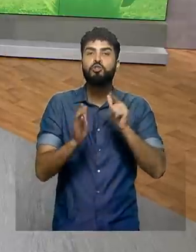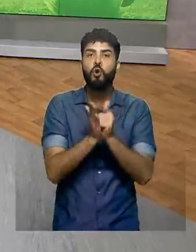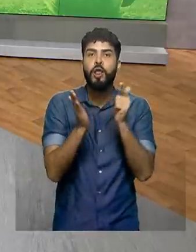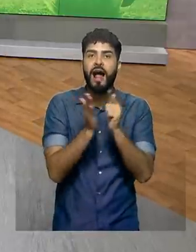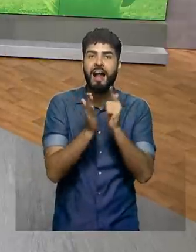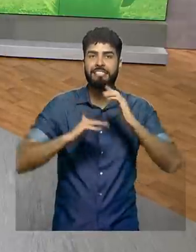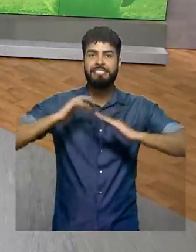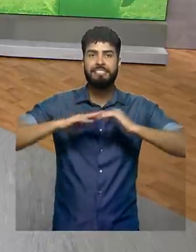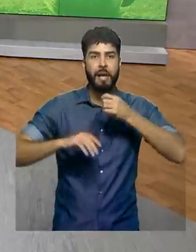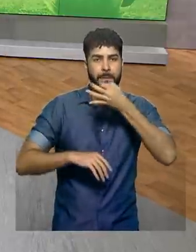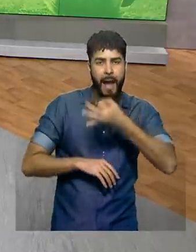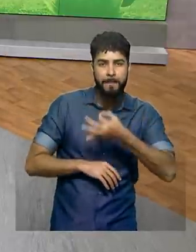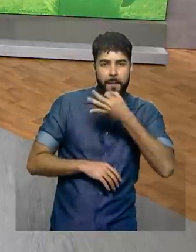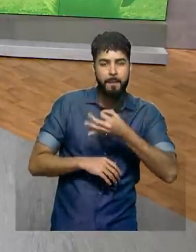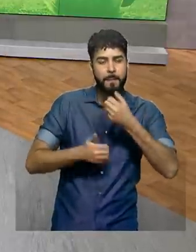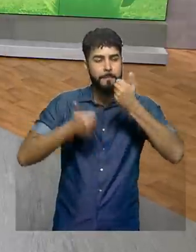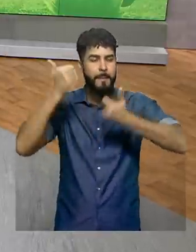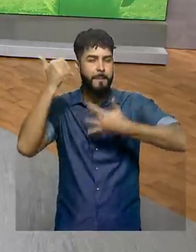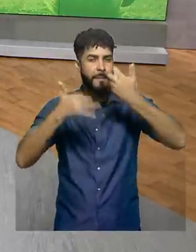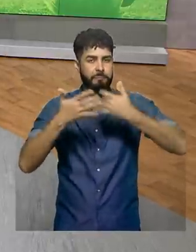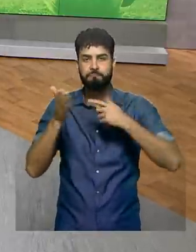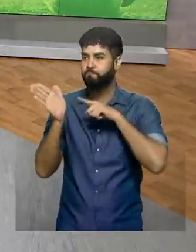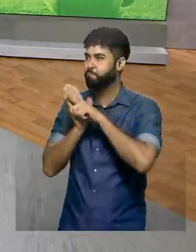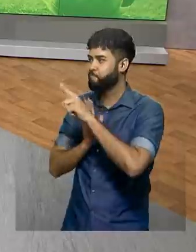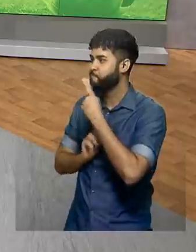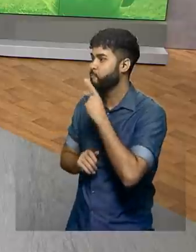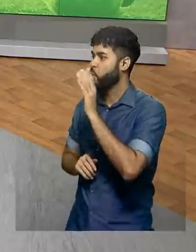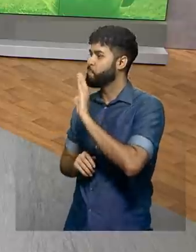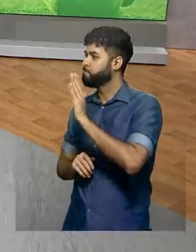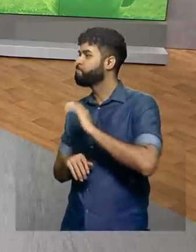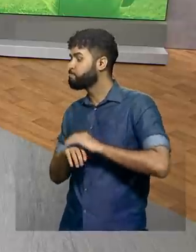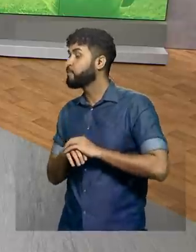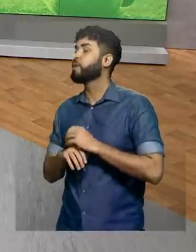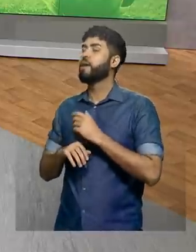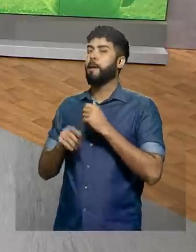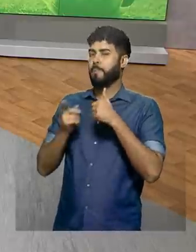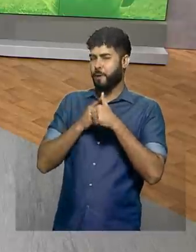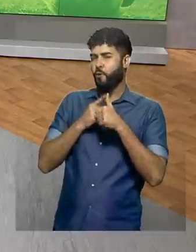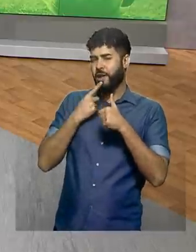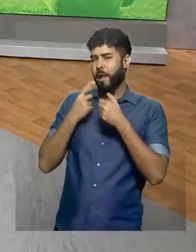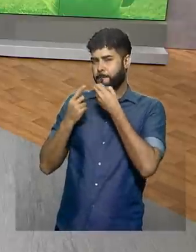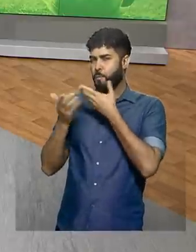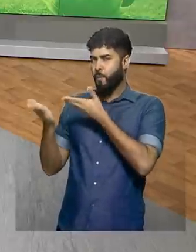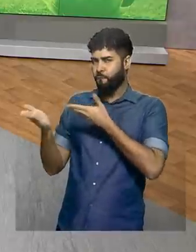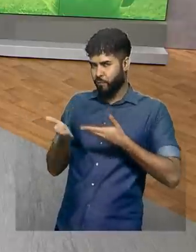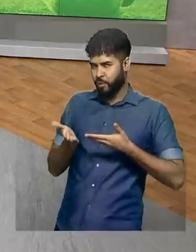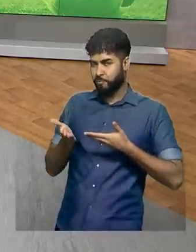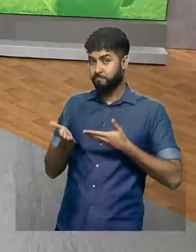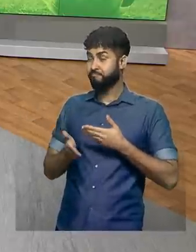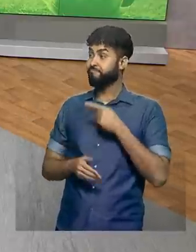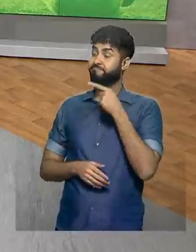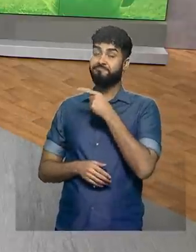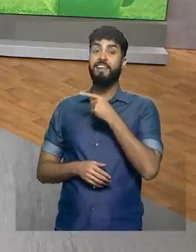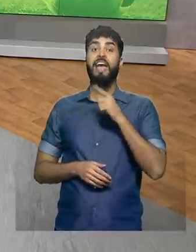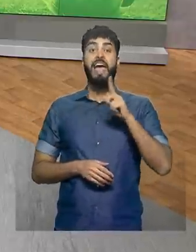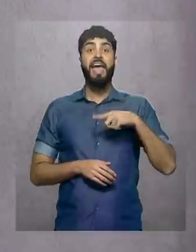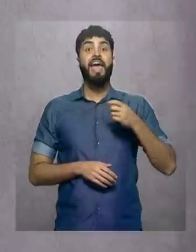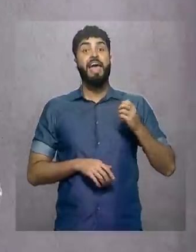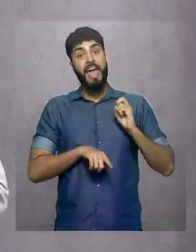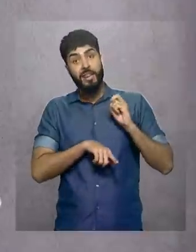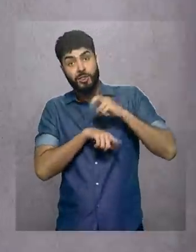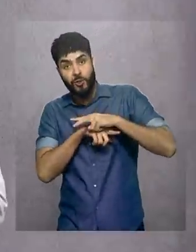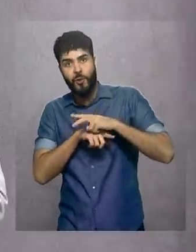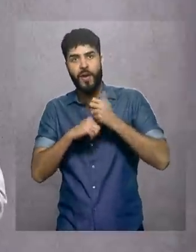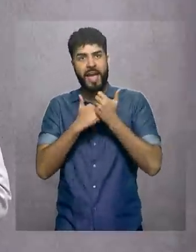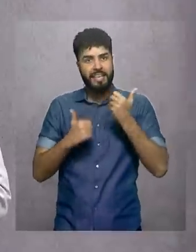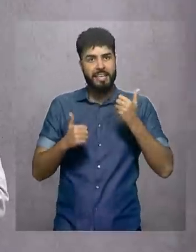comentarista. Rodrigo, antes do nosso bate-papo, eu queria te dar boas-vindas. Rodrigo agora é o mais novo integrante da